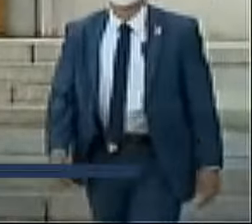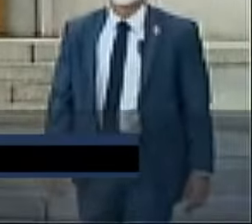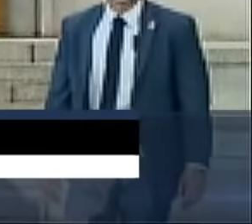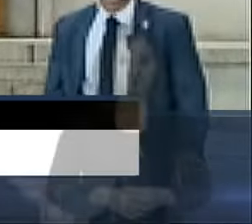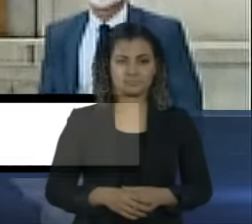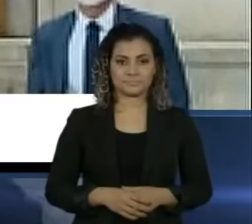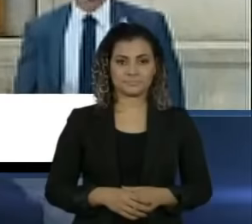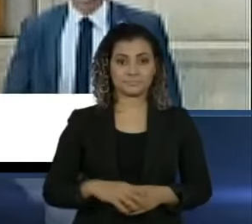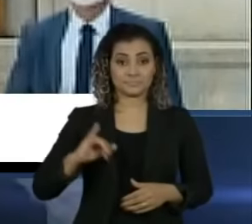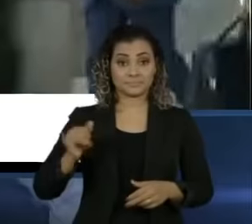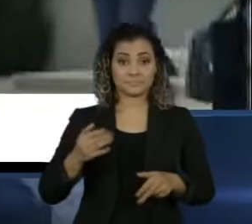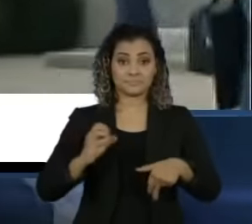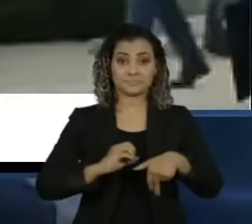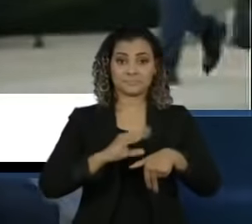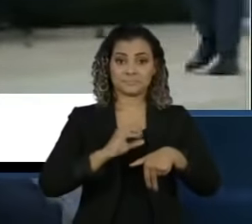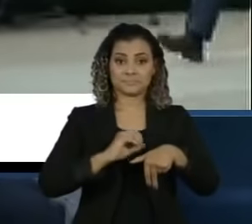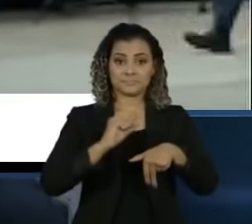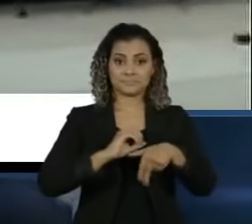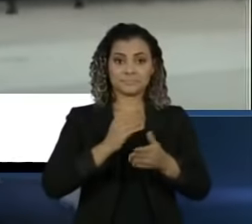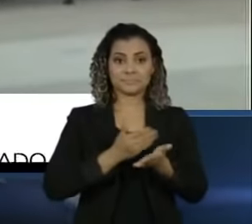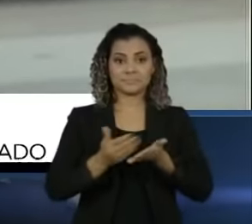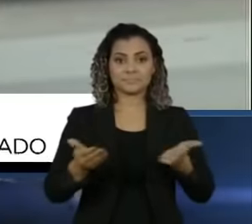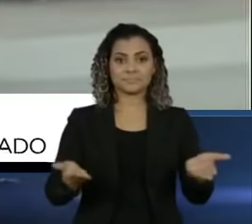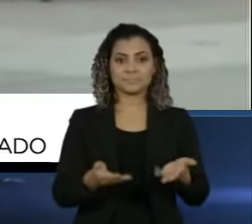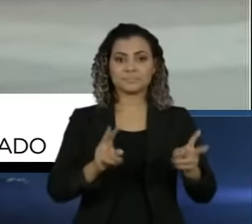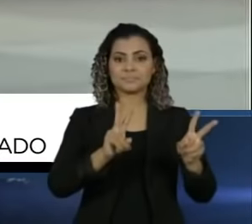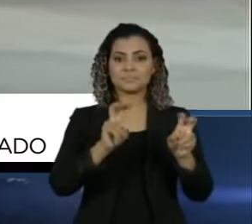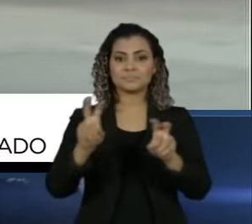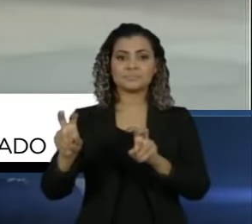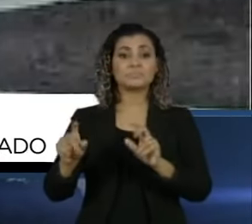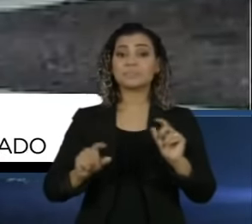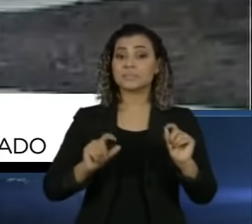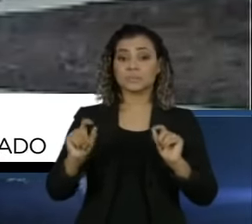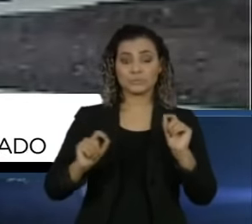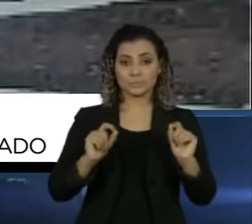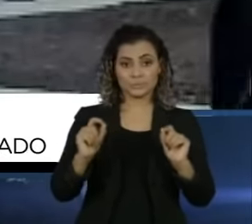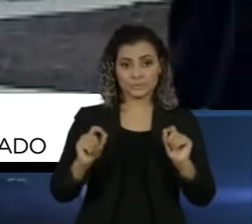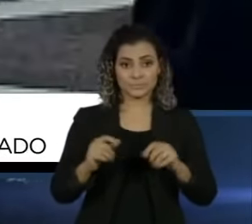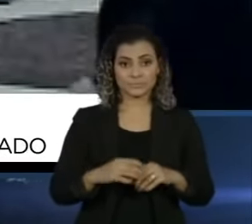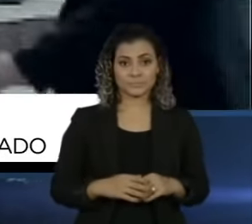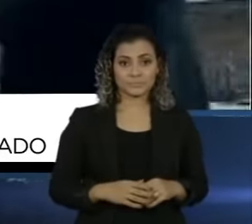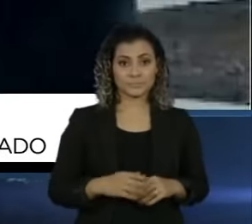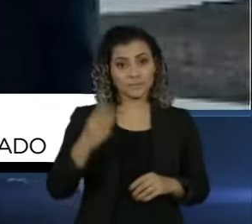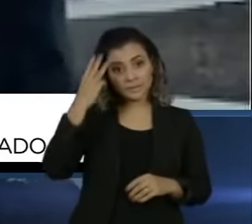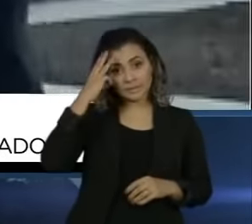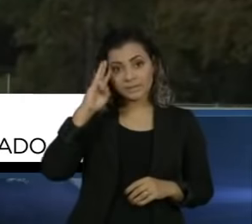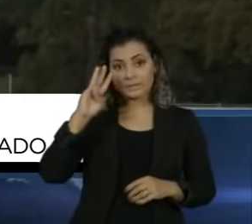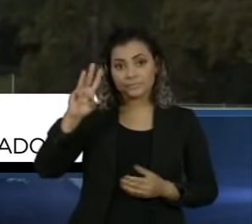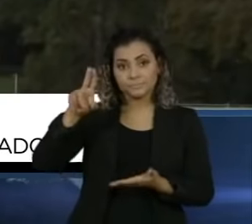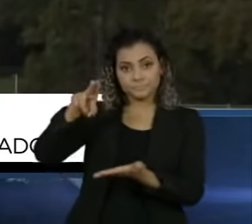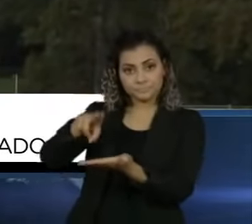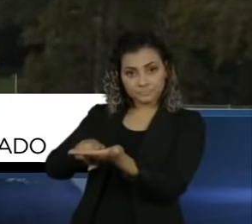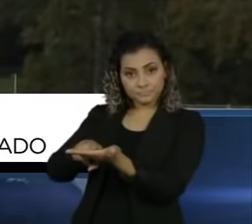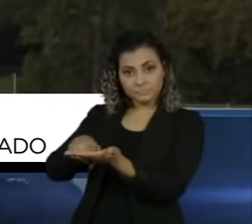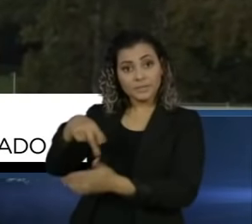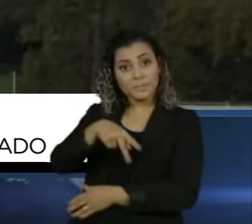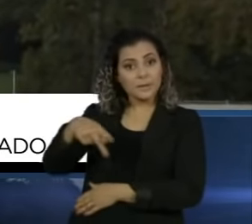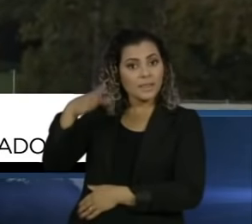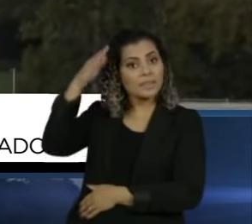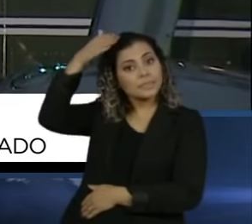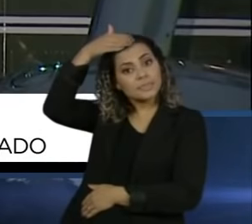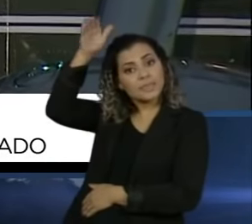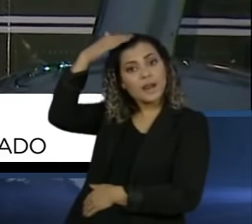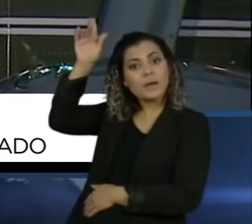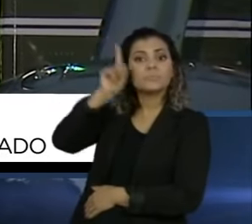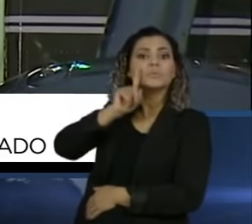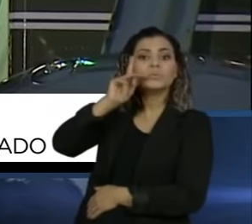O Jornal da Cultura está começando e traz os seguintes destaques. Após três dias internado, o presidente americano, Donald